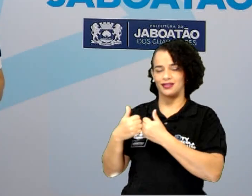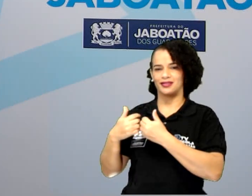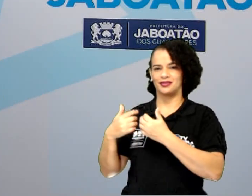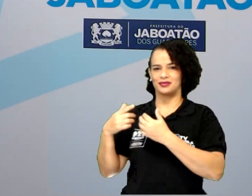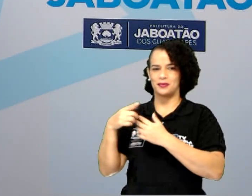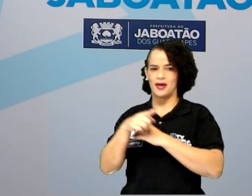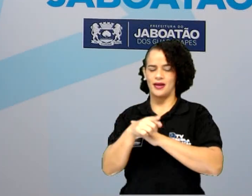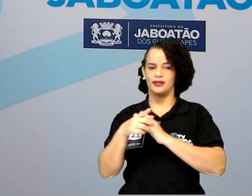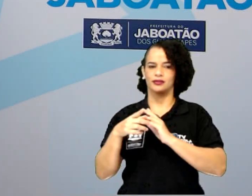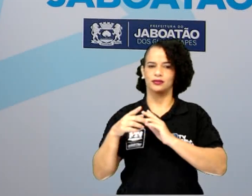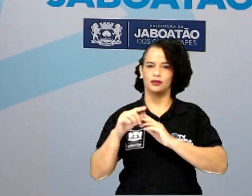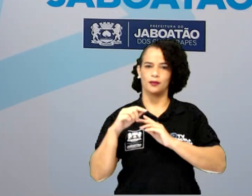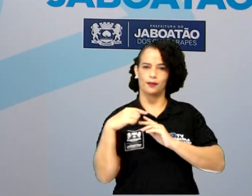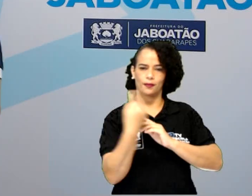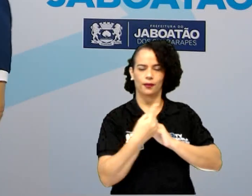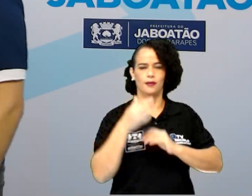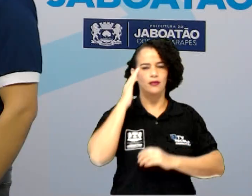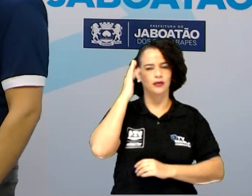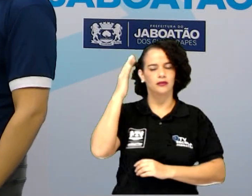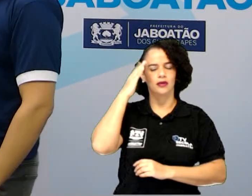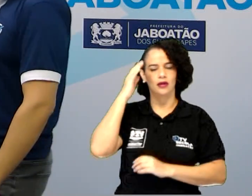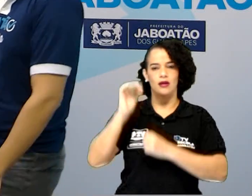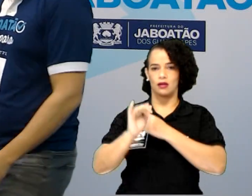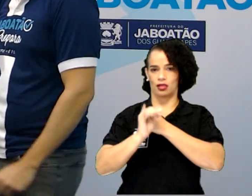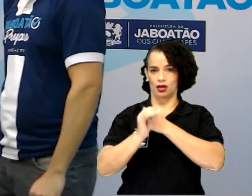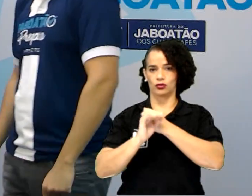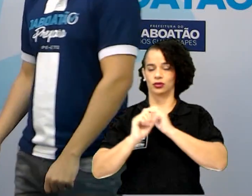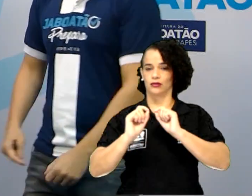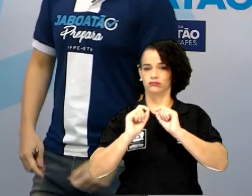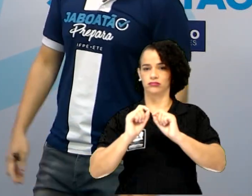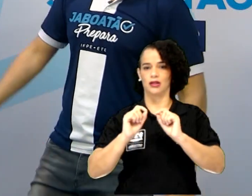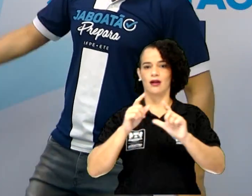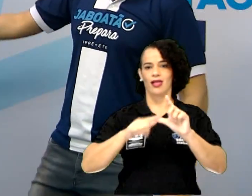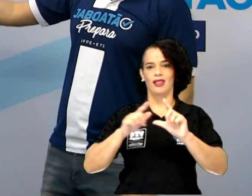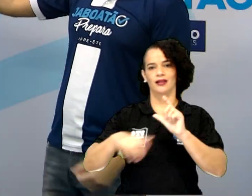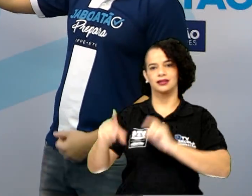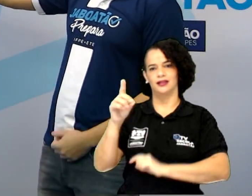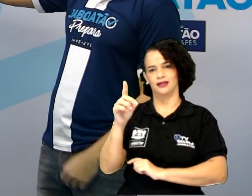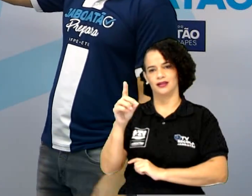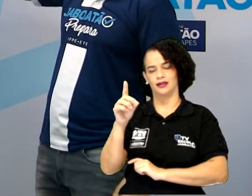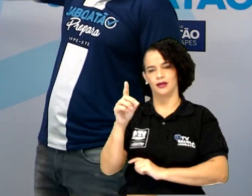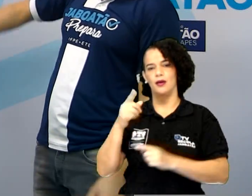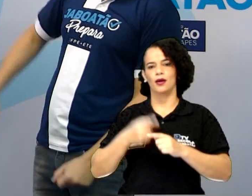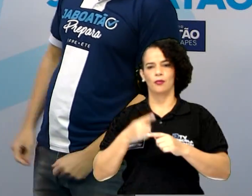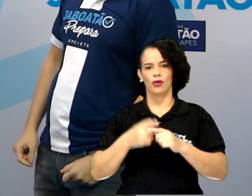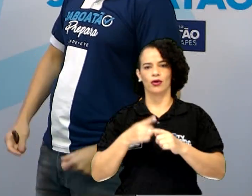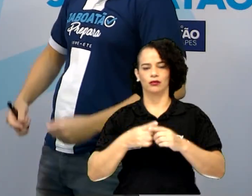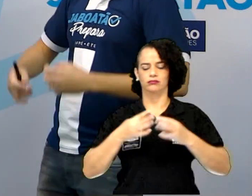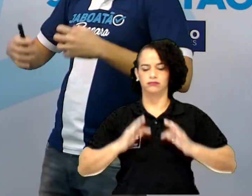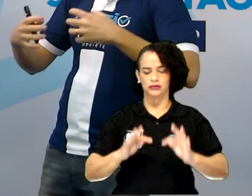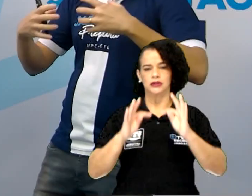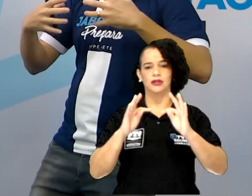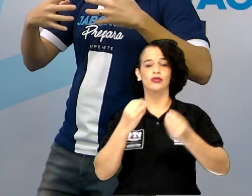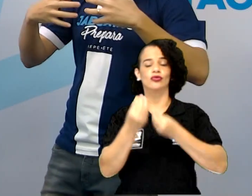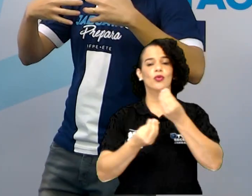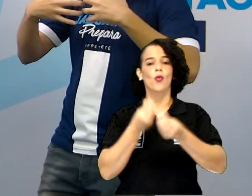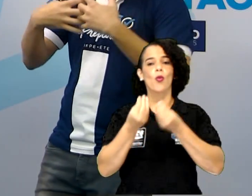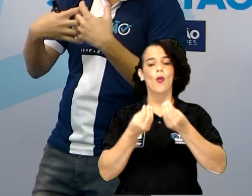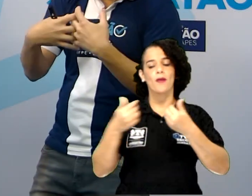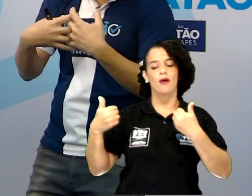precisa, da reflexão da crônica, é o item D, que fala sobre a era da tecnologia, como a gente acaba